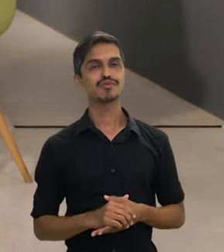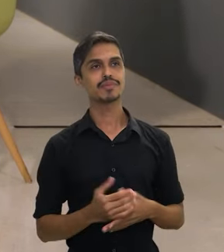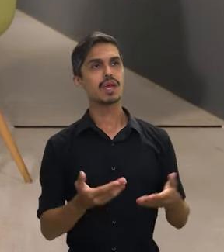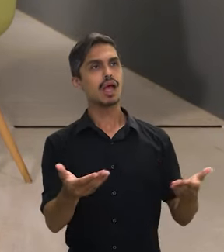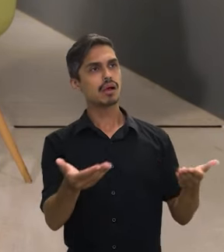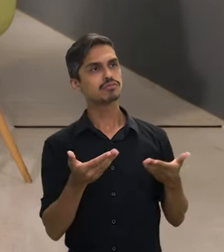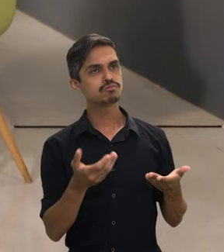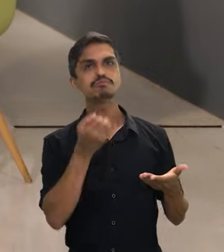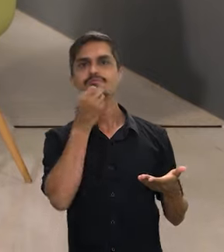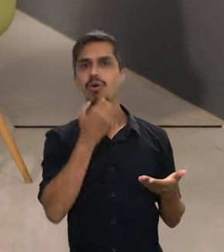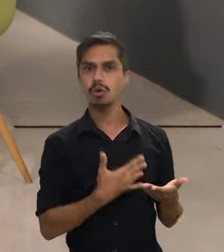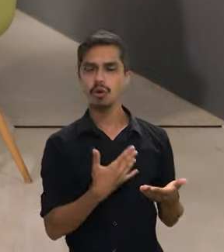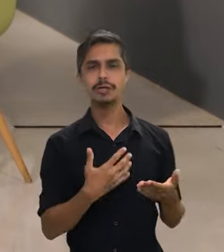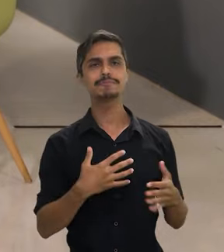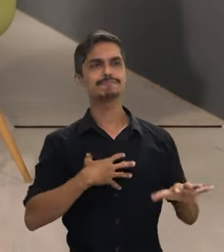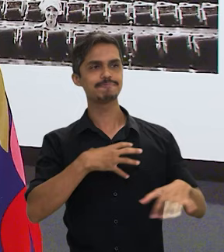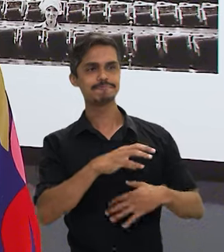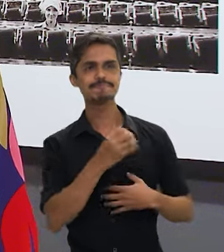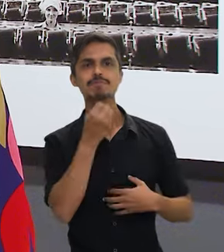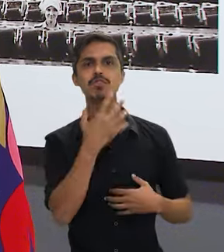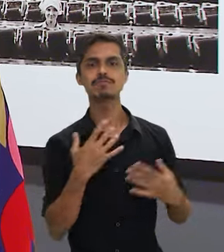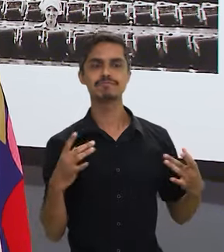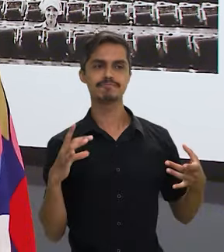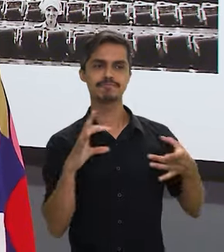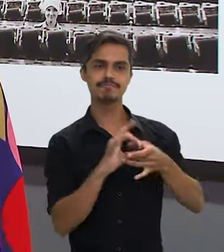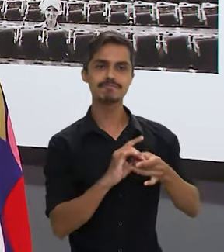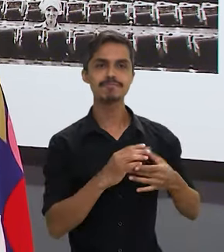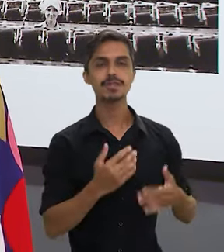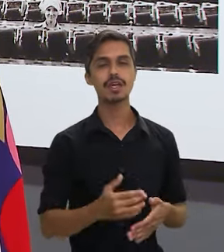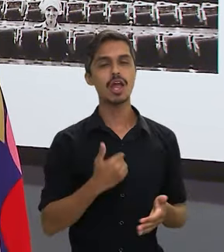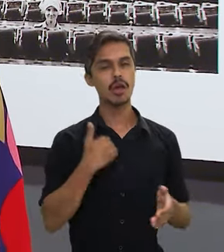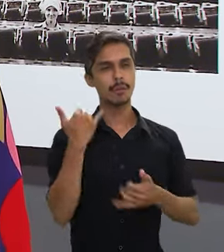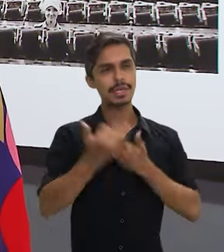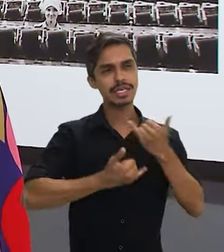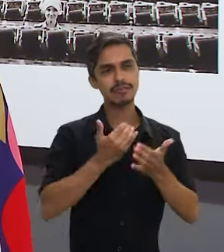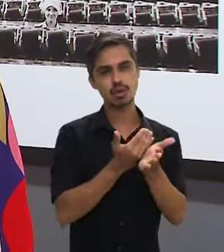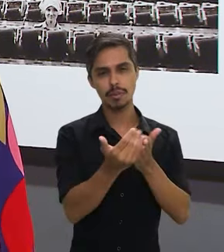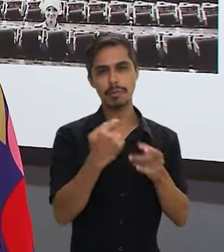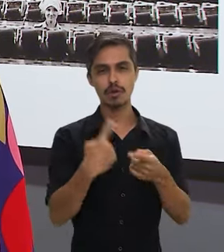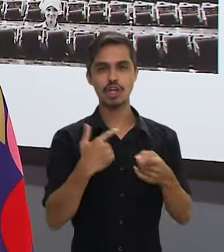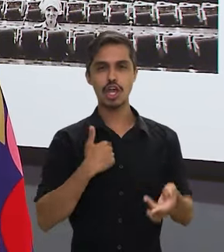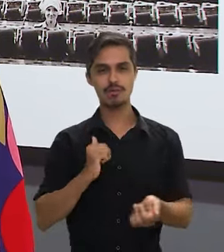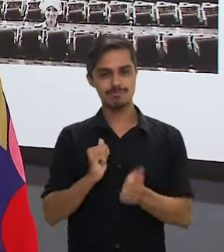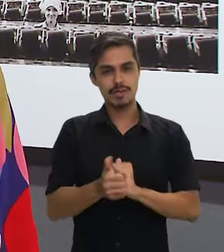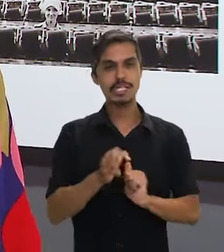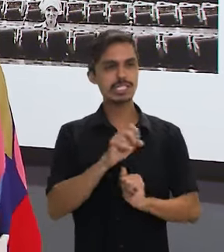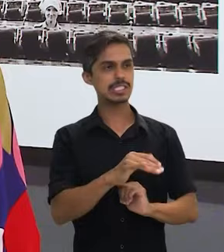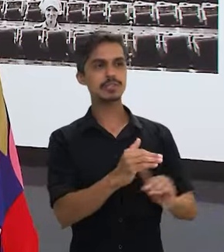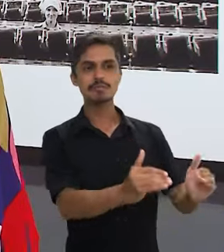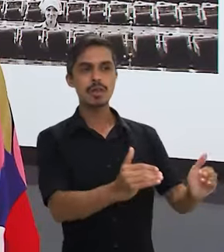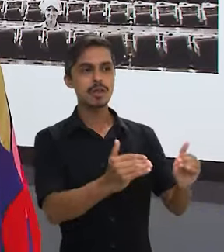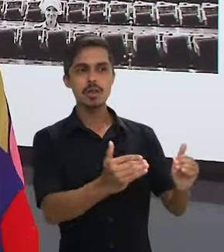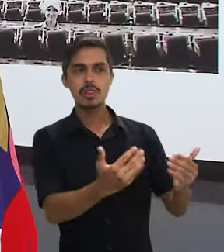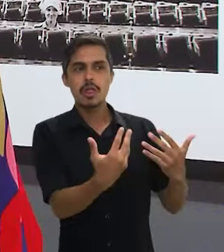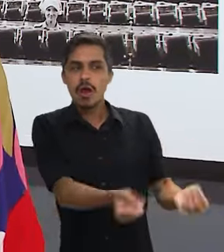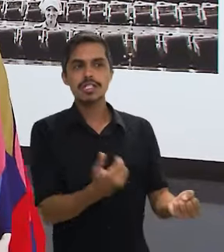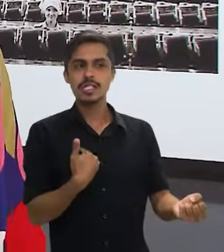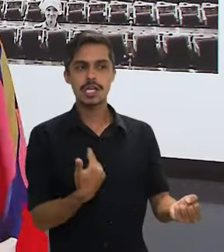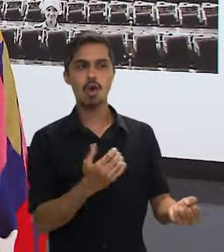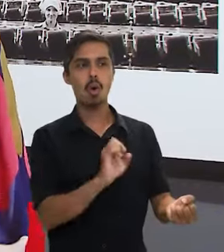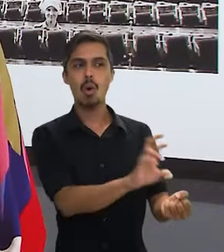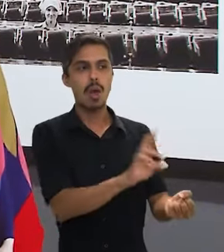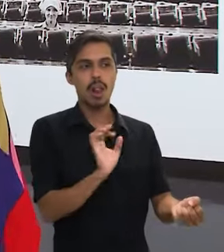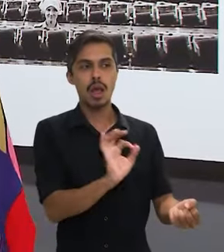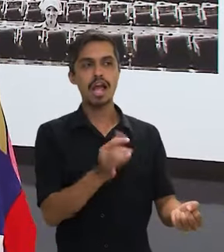recepção tem sido muito boa, eu costumava brincar no início do governo que, por ser atleta, quem não me recebesse, eu